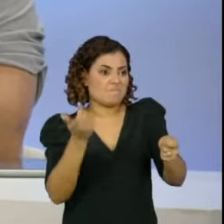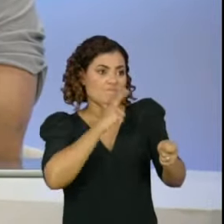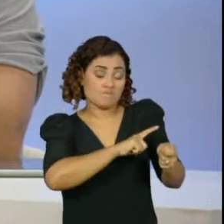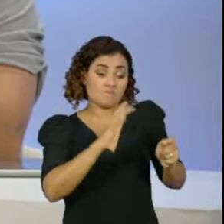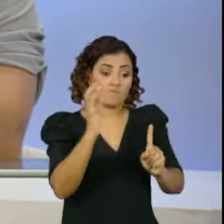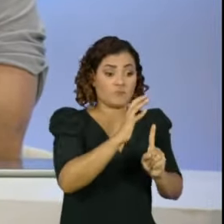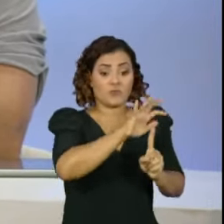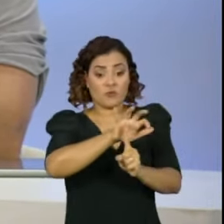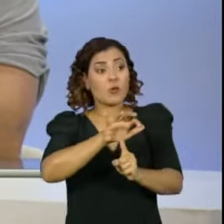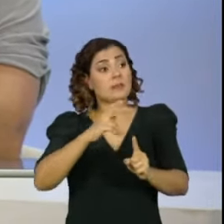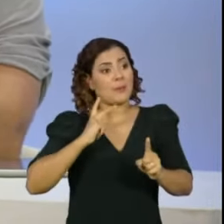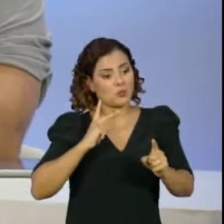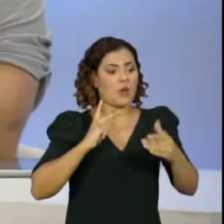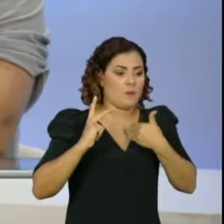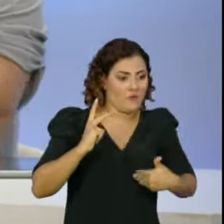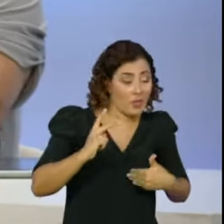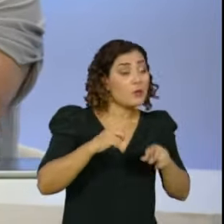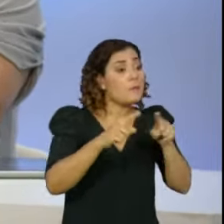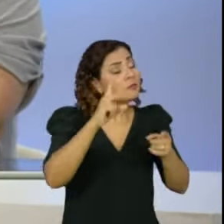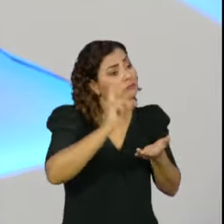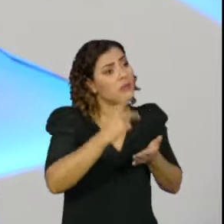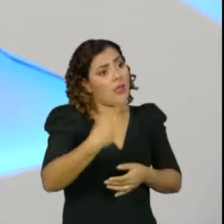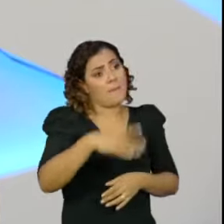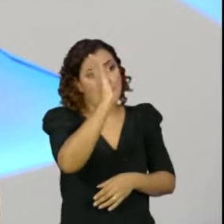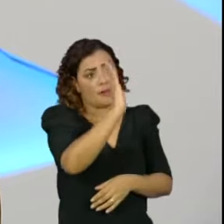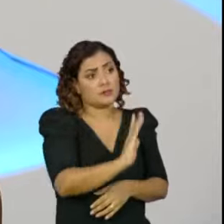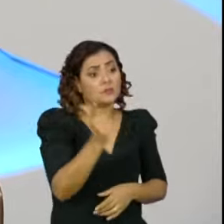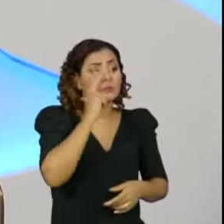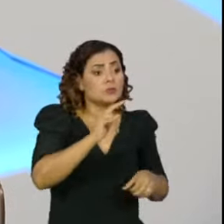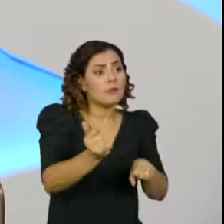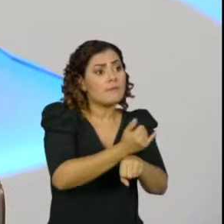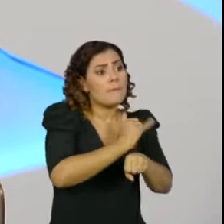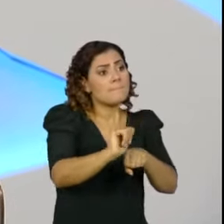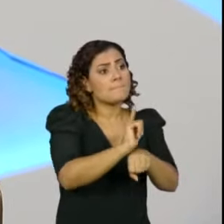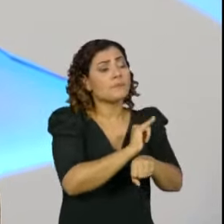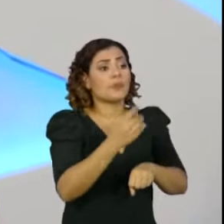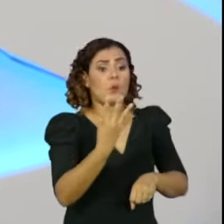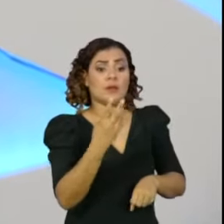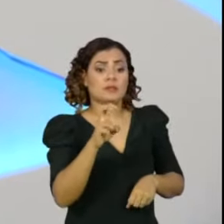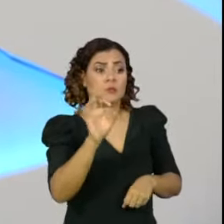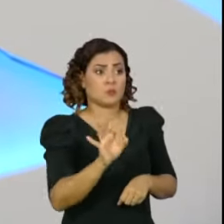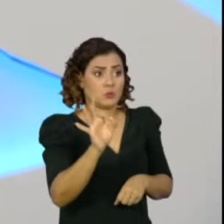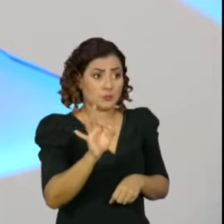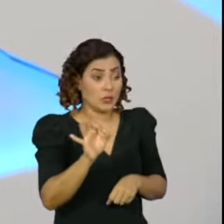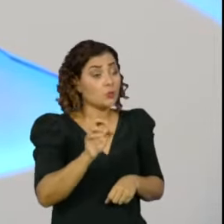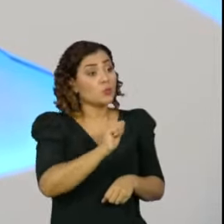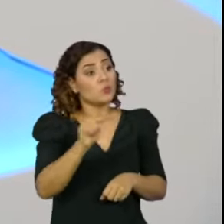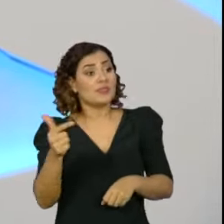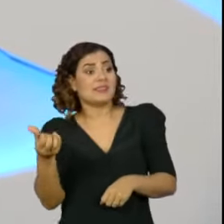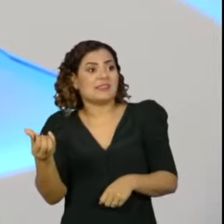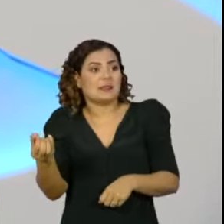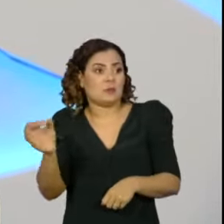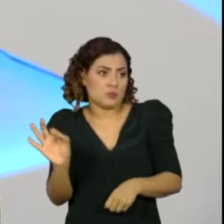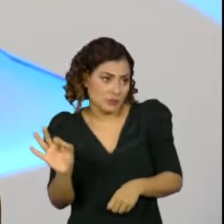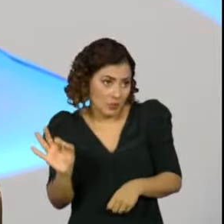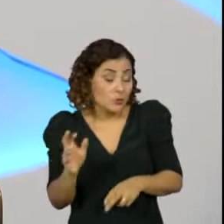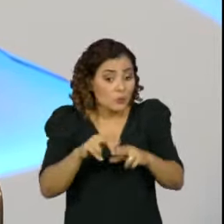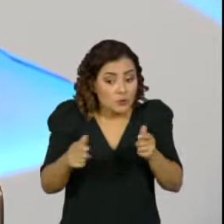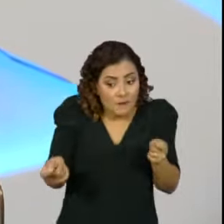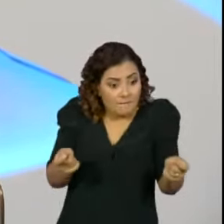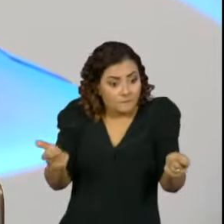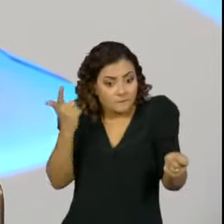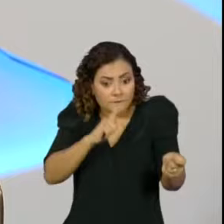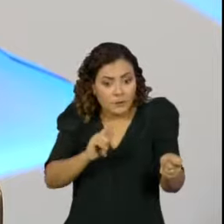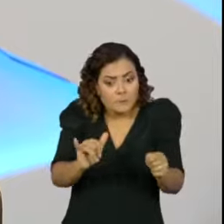lógica interessante, ou seja, um ativo dos brasileiros ser mais valioso com 45% do que é com 60%. Então, essa lógica que nós